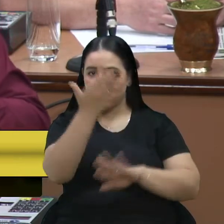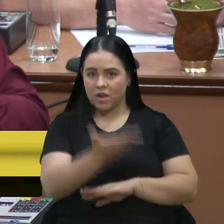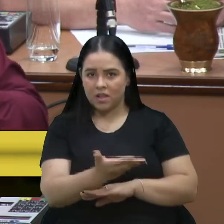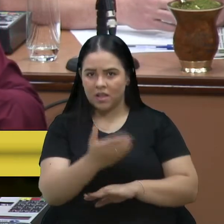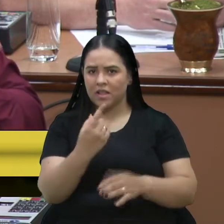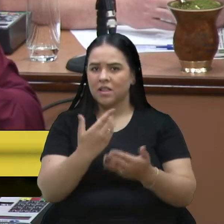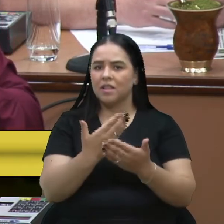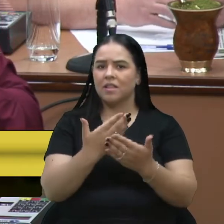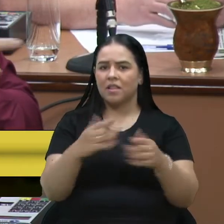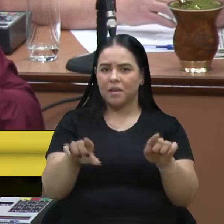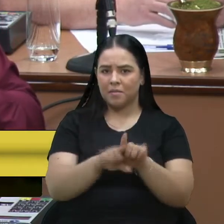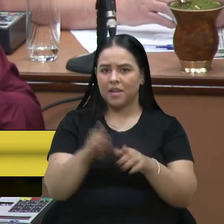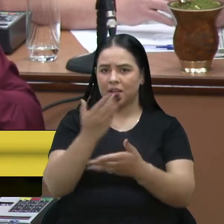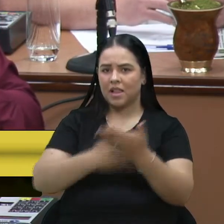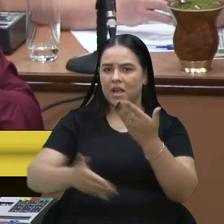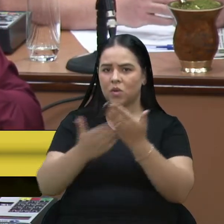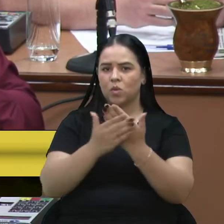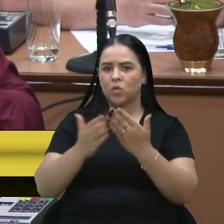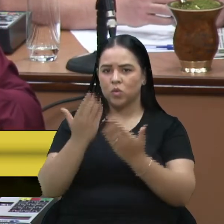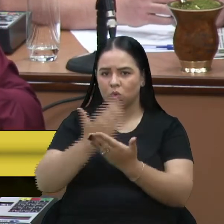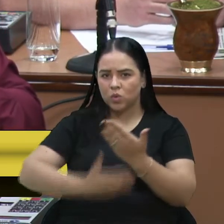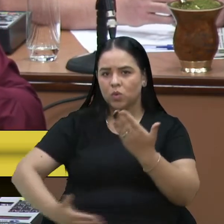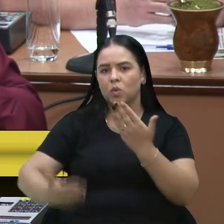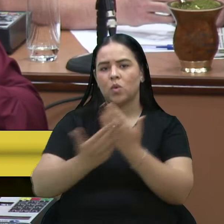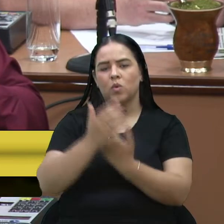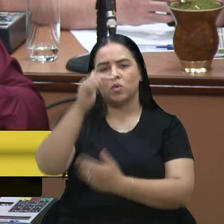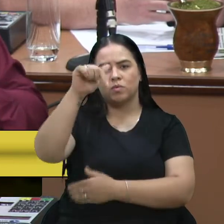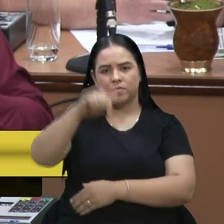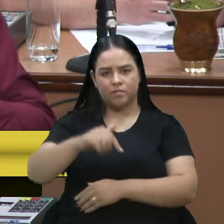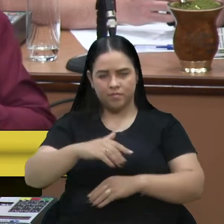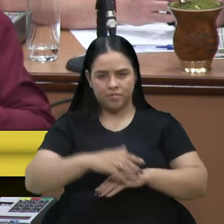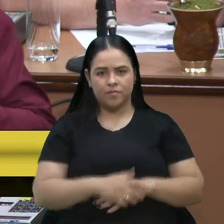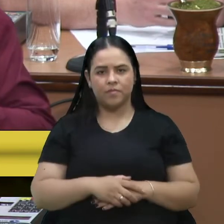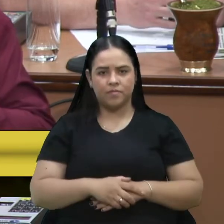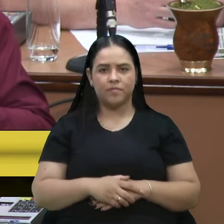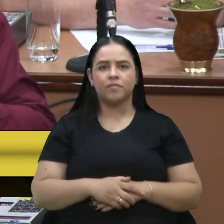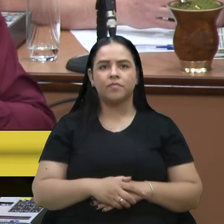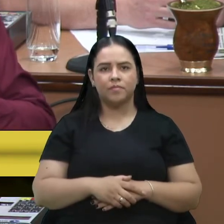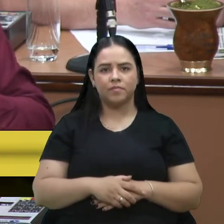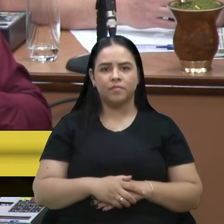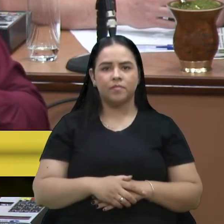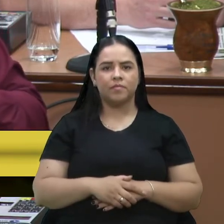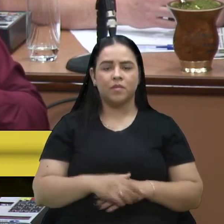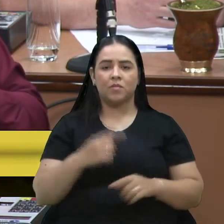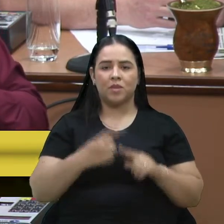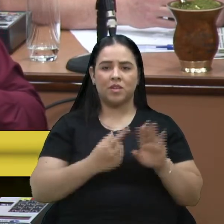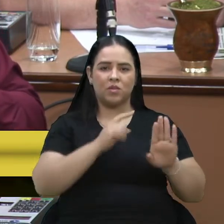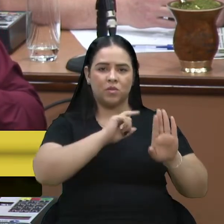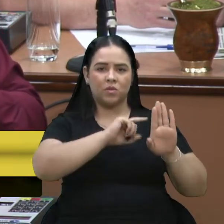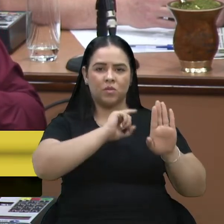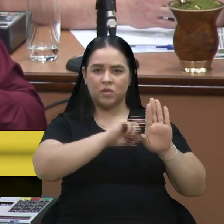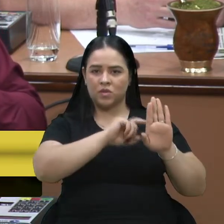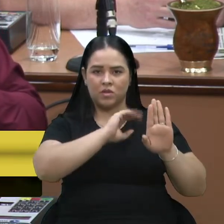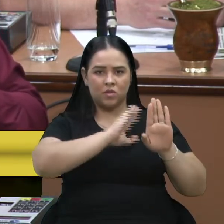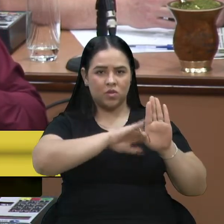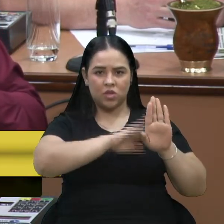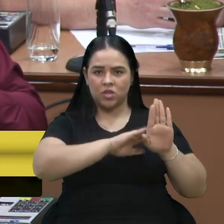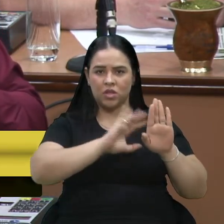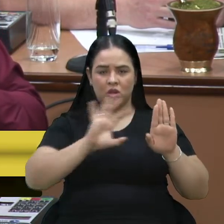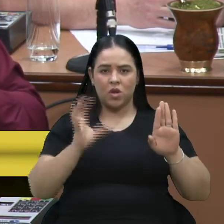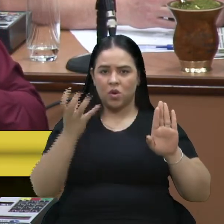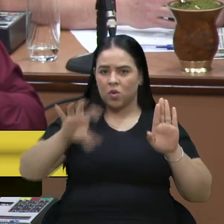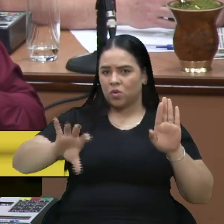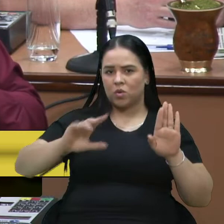com todas as pessoas que estão aqui dentro desta casa. O meia ideologia antipetista ela continua igual, nada muda.